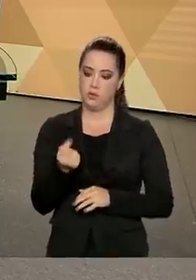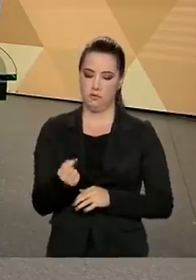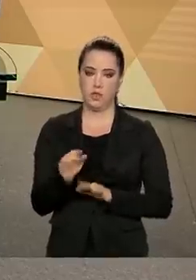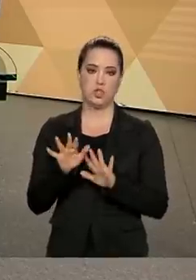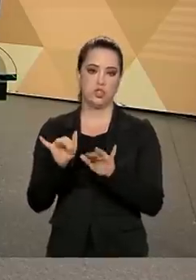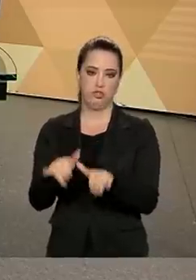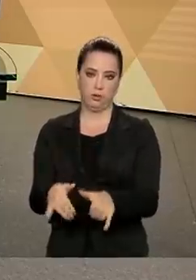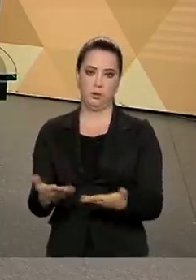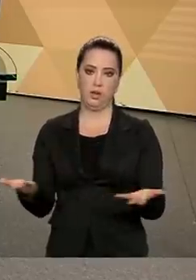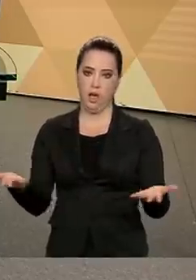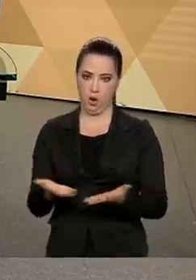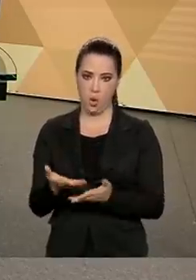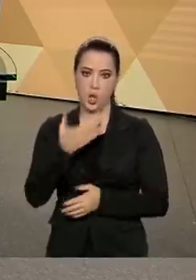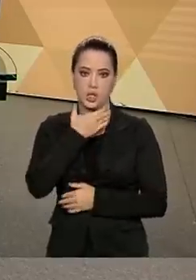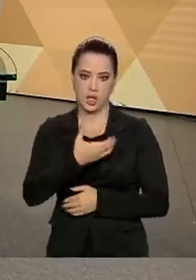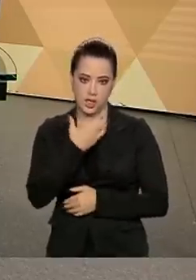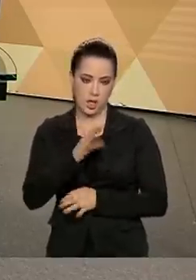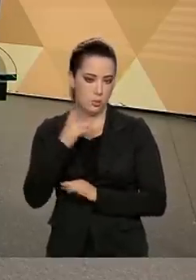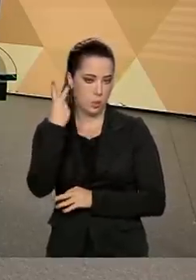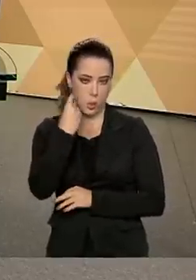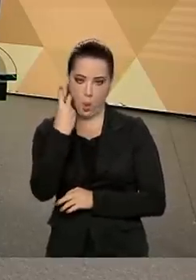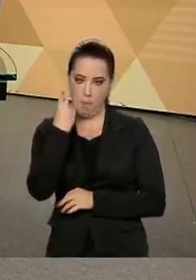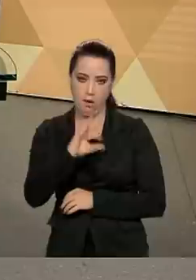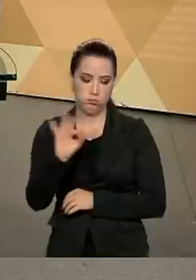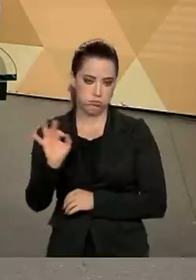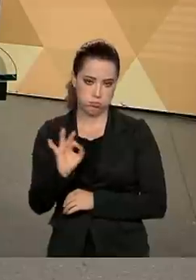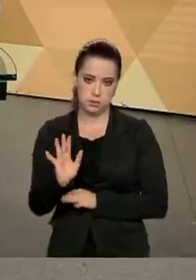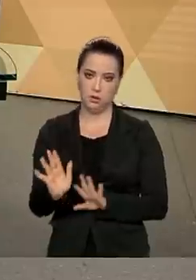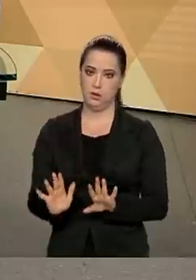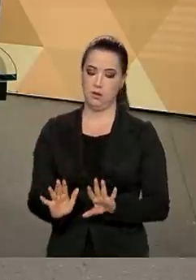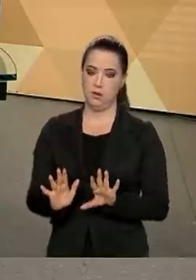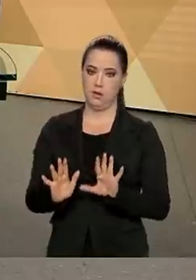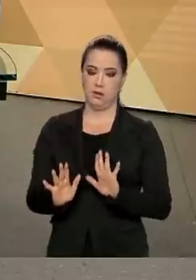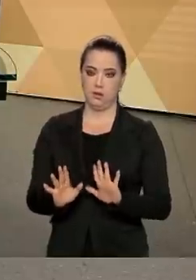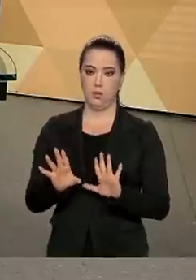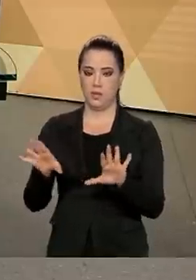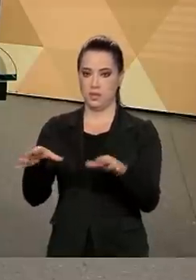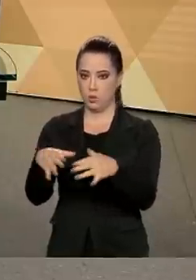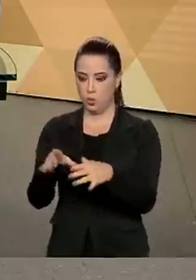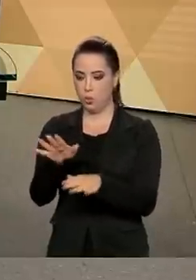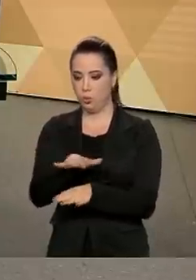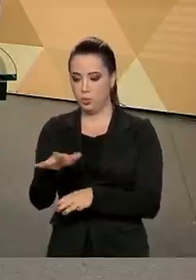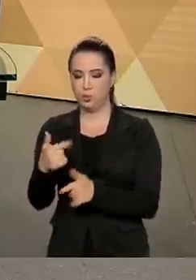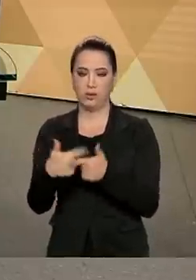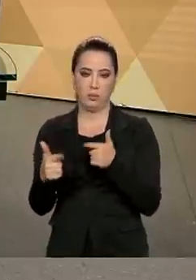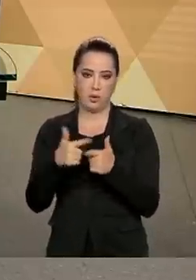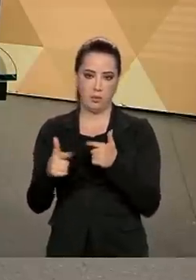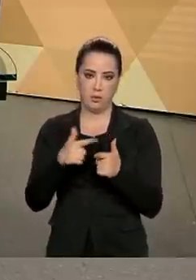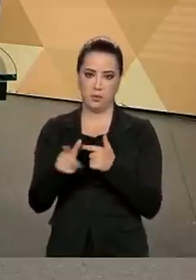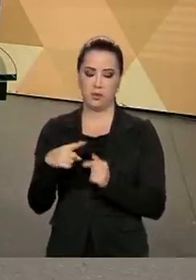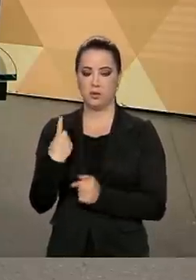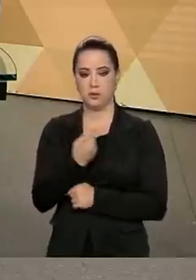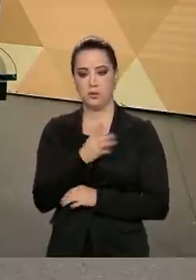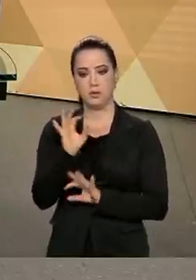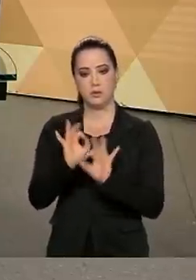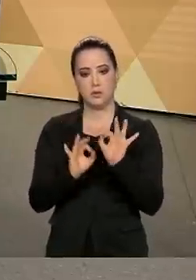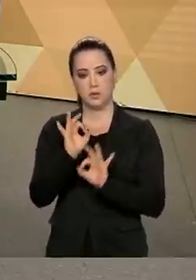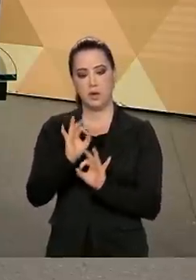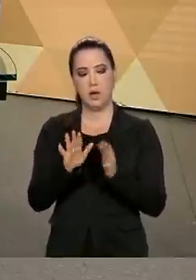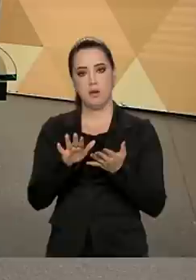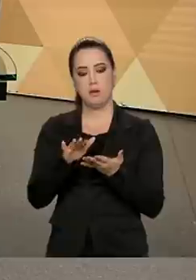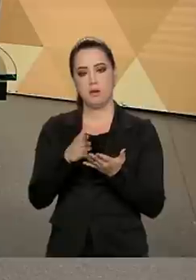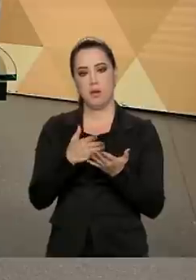agora em dezembro normalmente. Portanto, para que esse setor não seja prejudicado, nós faremos um processo